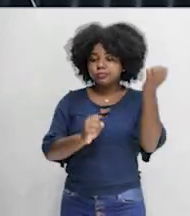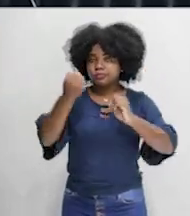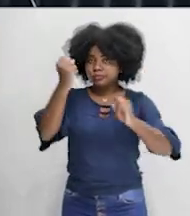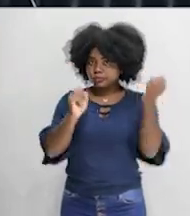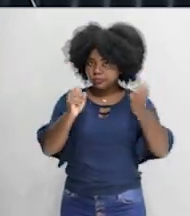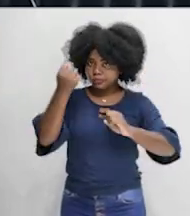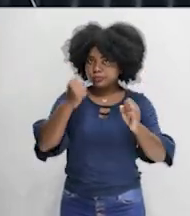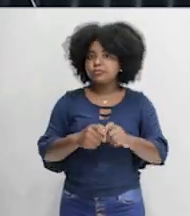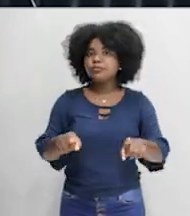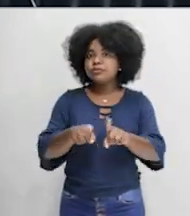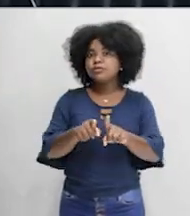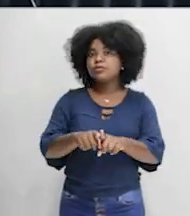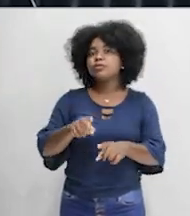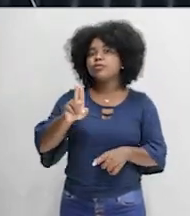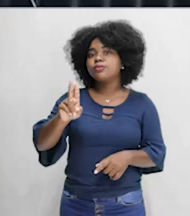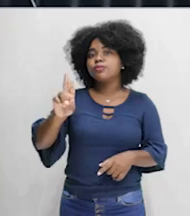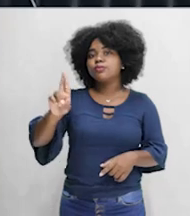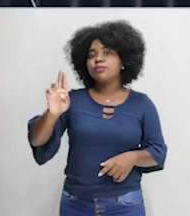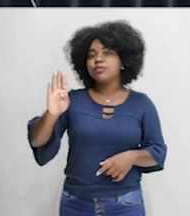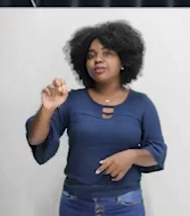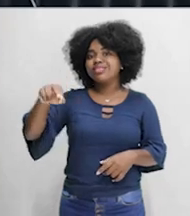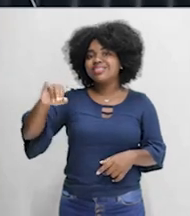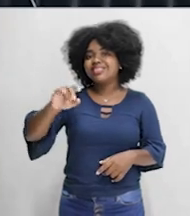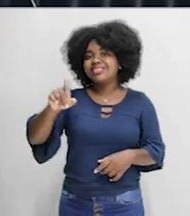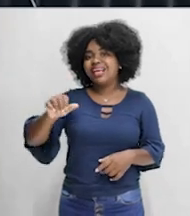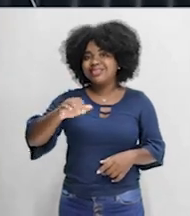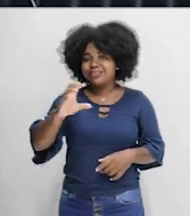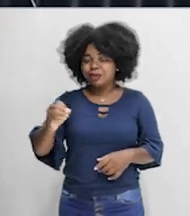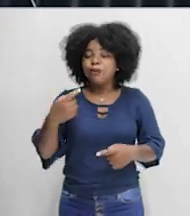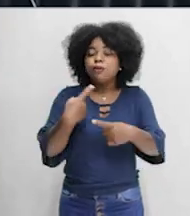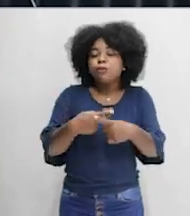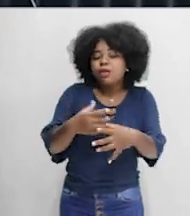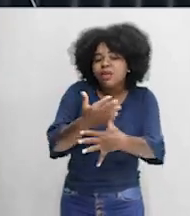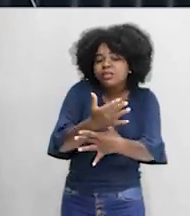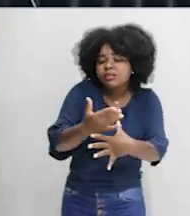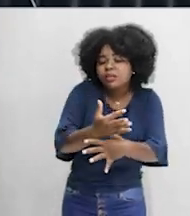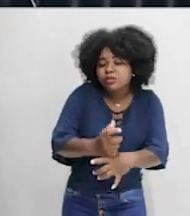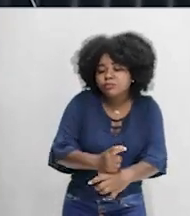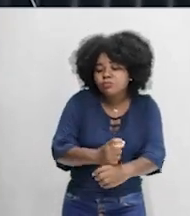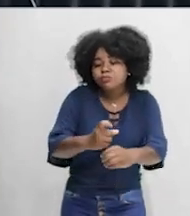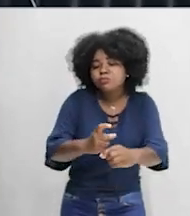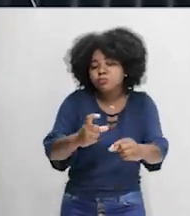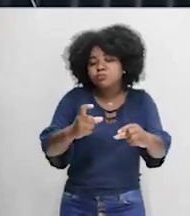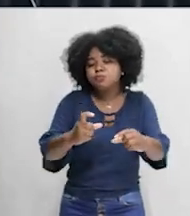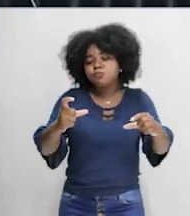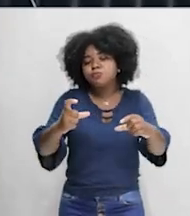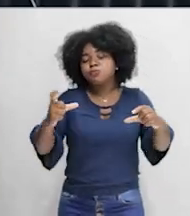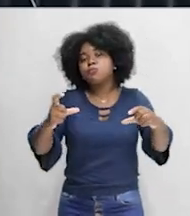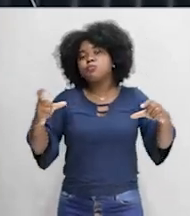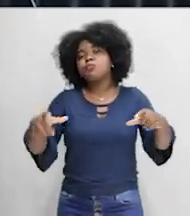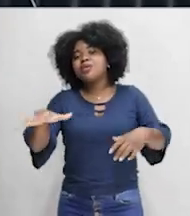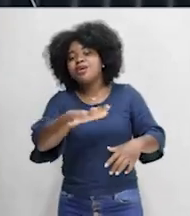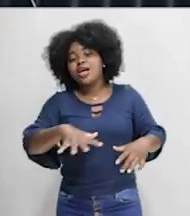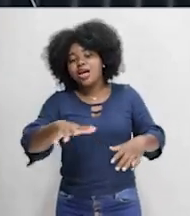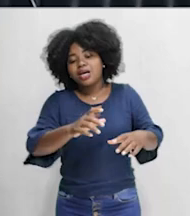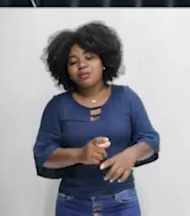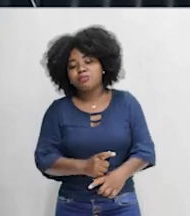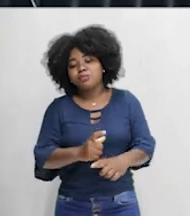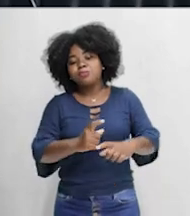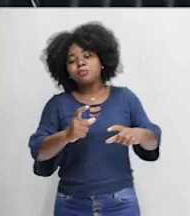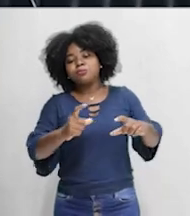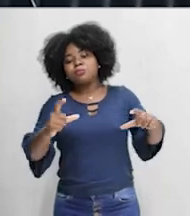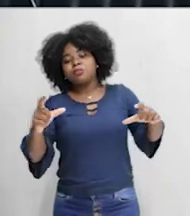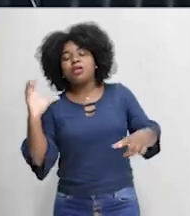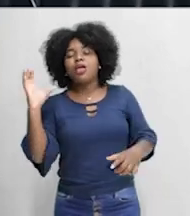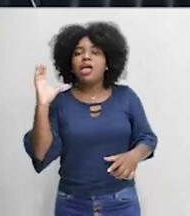coisa vai puxar a outra, né? Porque as cidades vão começar a crescer, o espaço urbano vai começar a crescer de uma forma muito